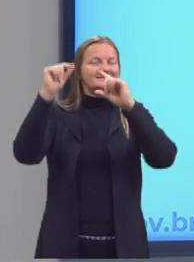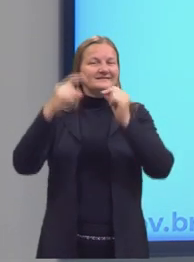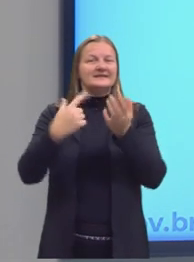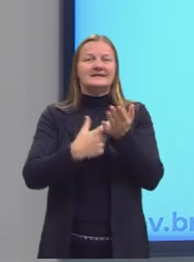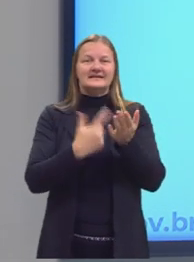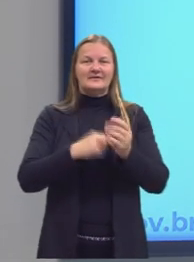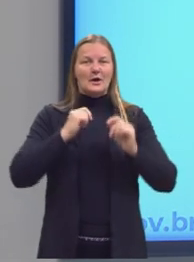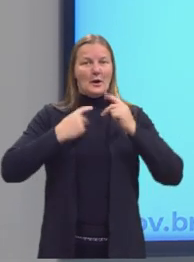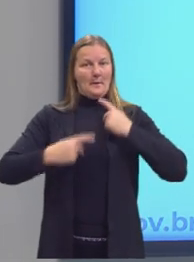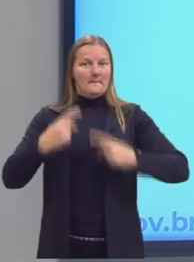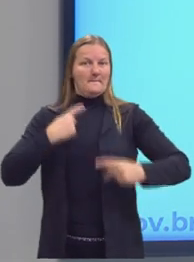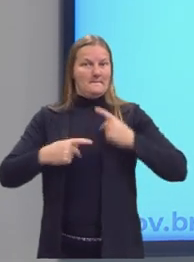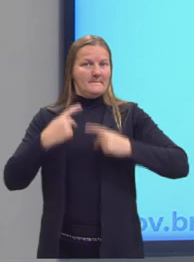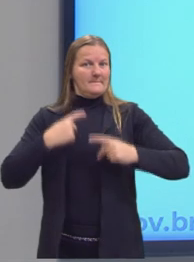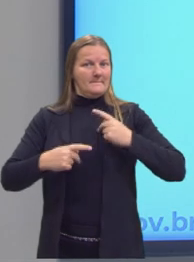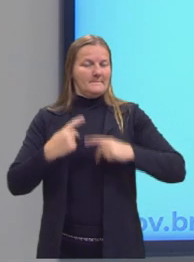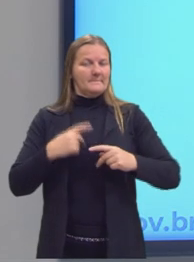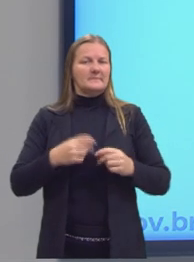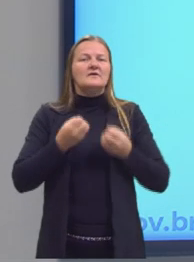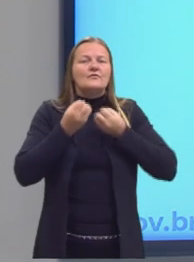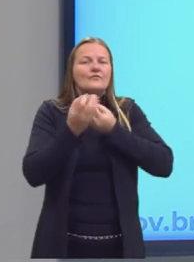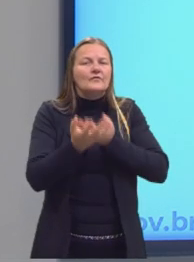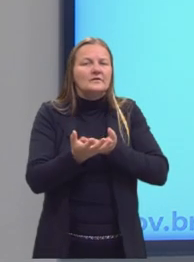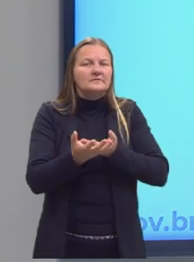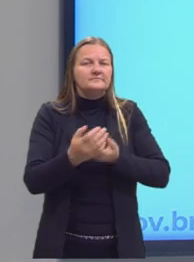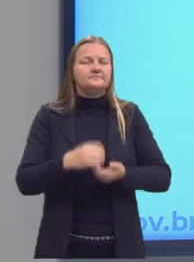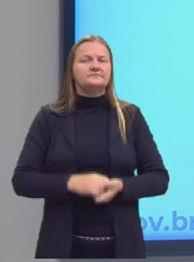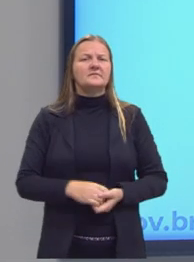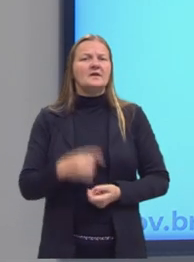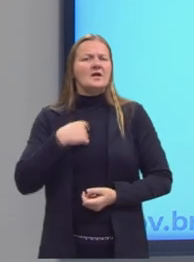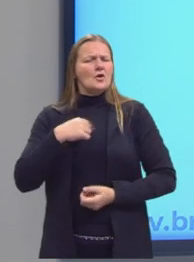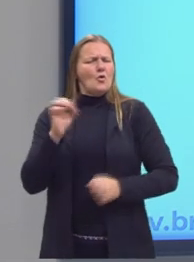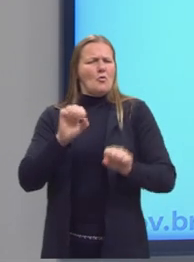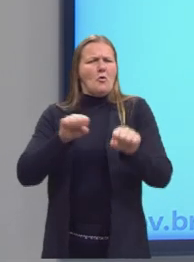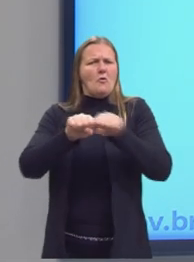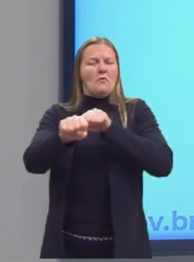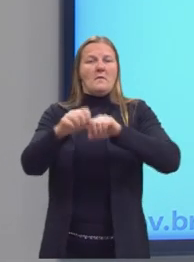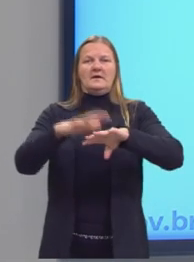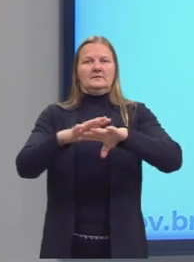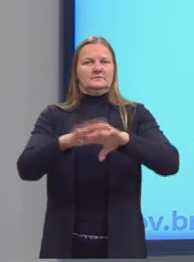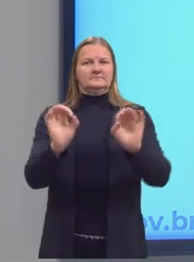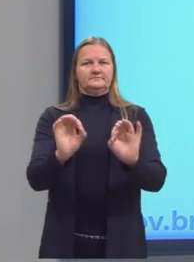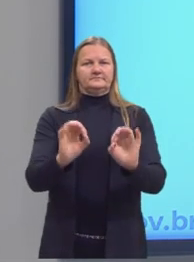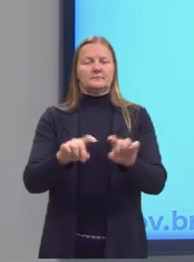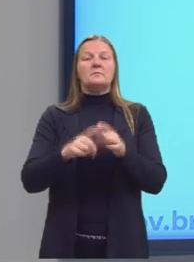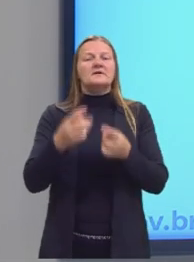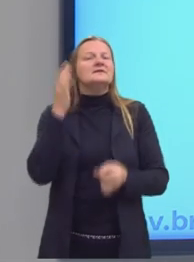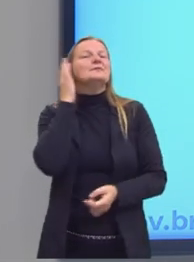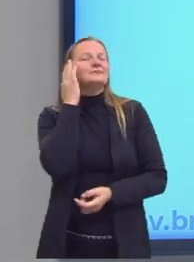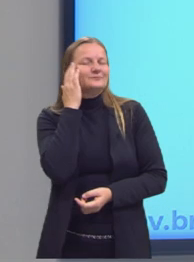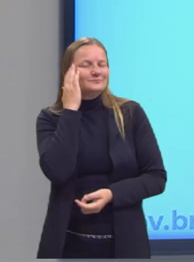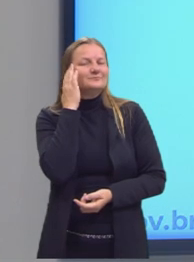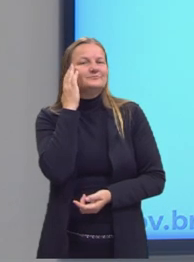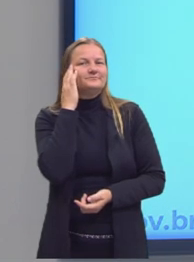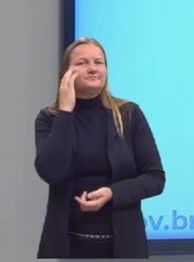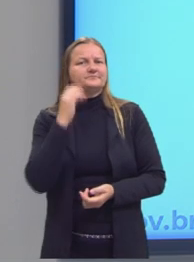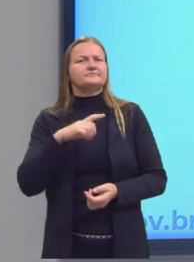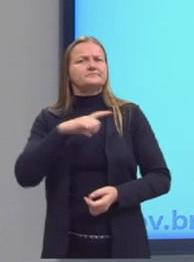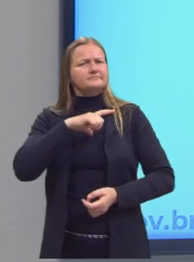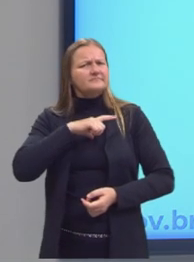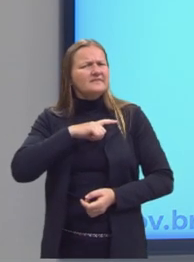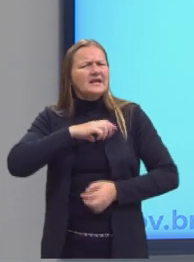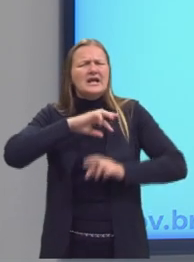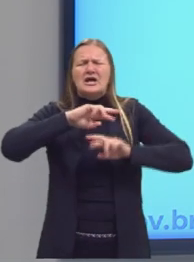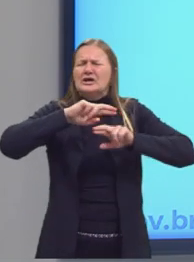personagem cita o seguinte, Não sou formada em matemática, mas sei de uma coisa. Existe uma